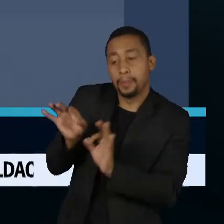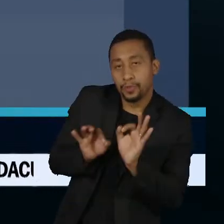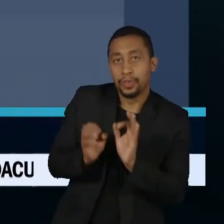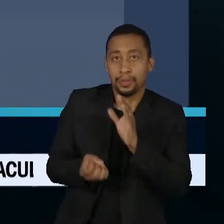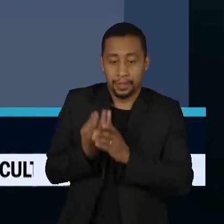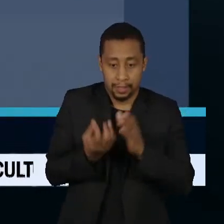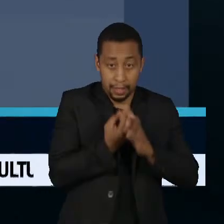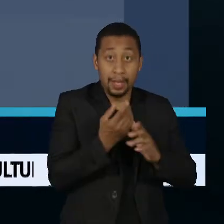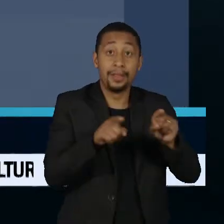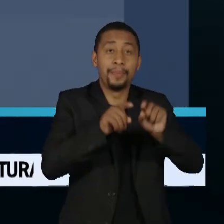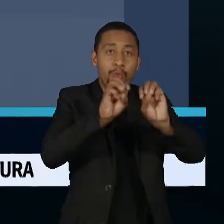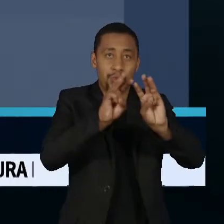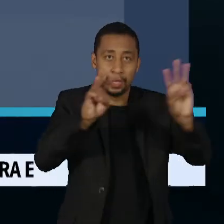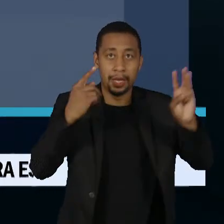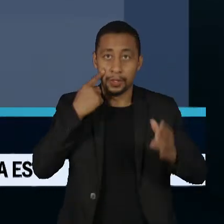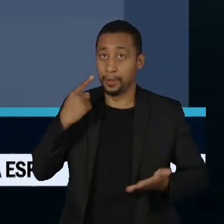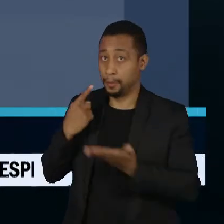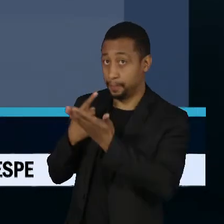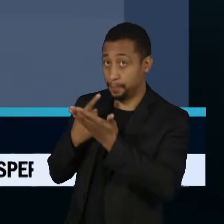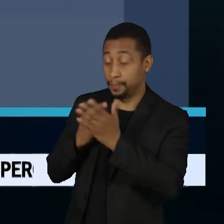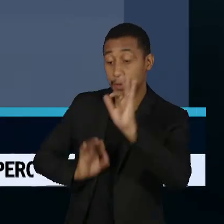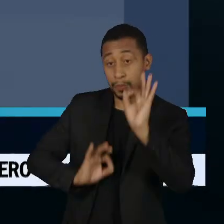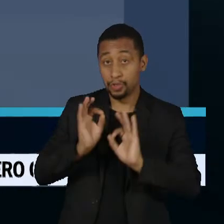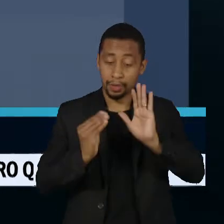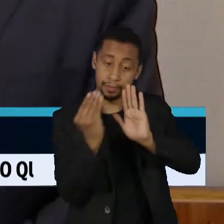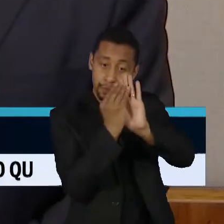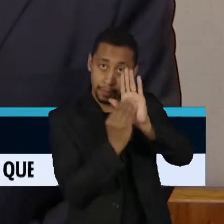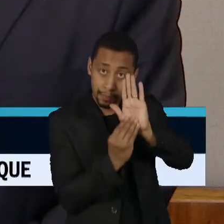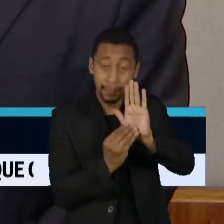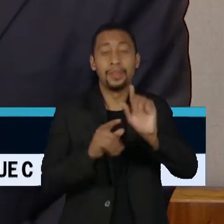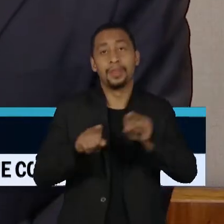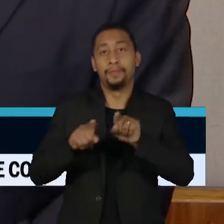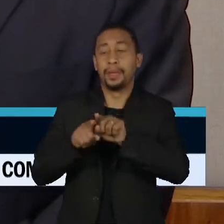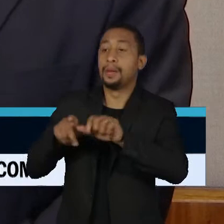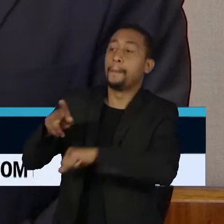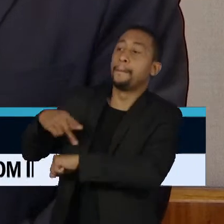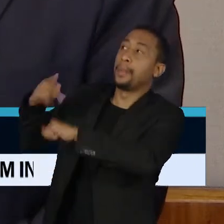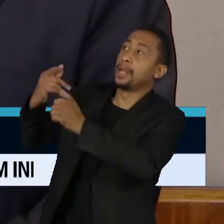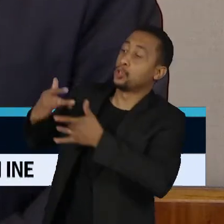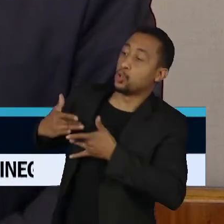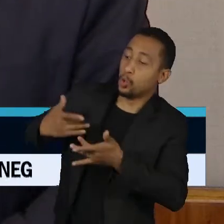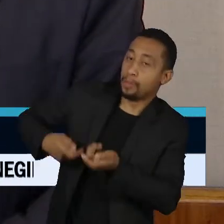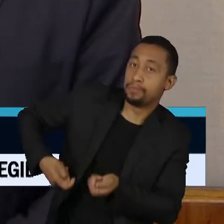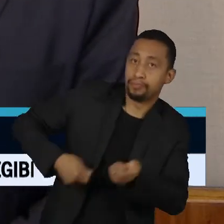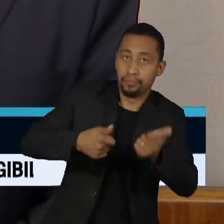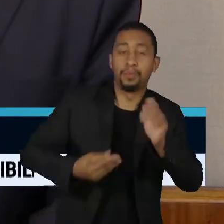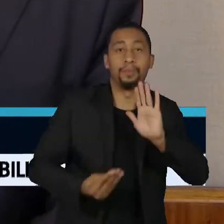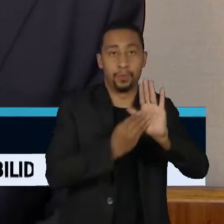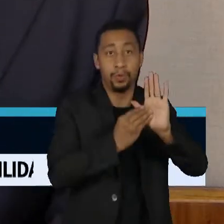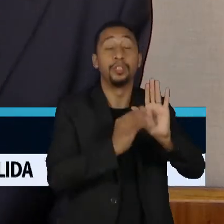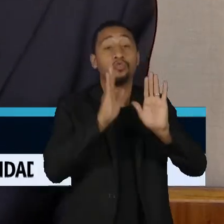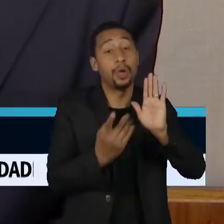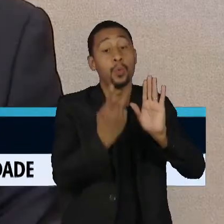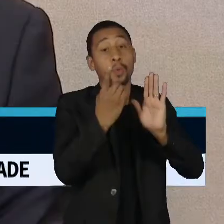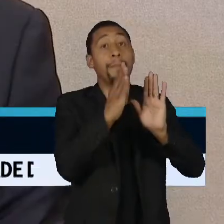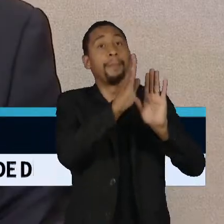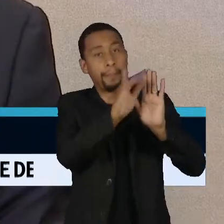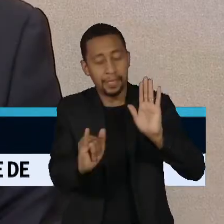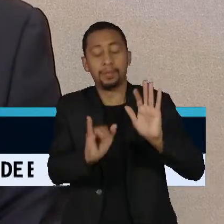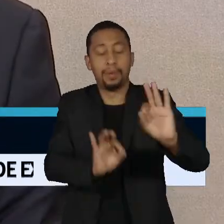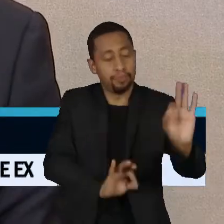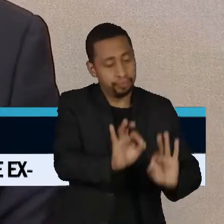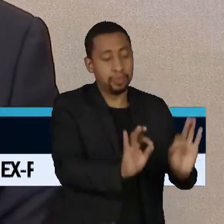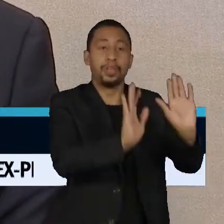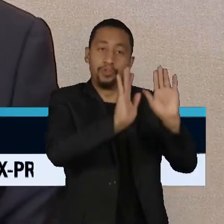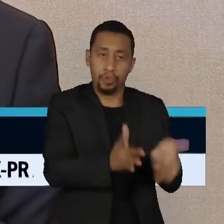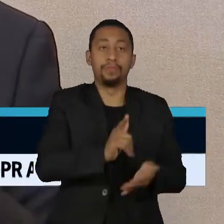os recursos já disponíveis, inclusive de doadores. Só neste ano, o banco tem um bilhão de dólares em projetos para a área. A gente